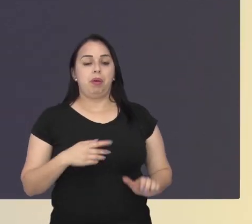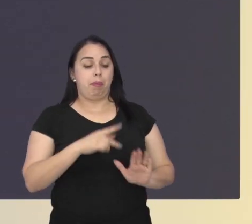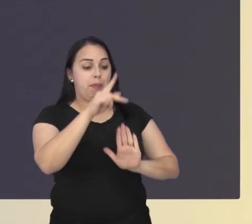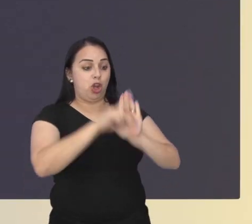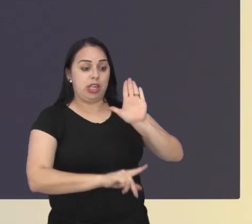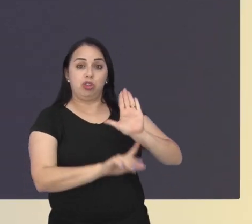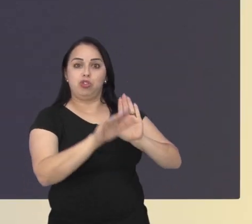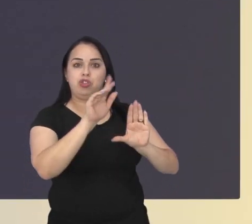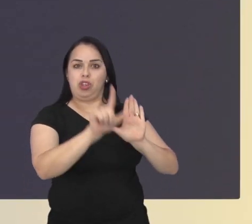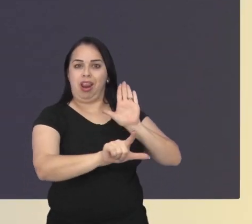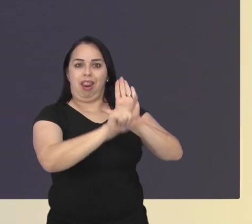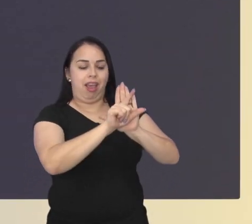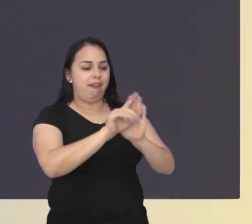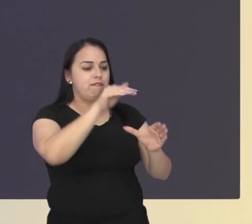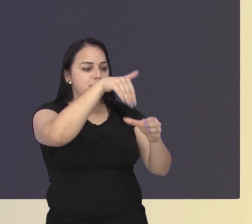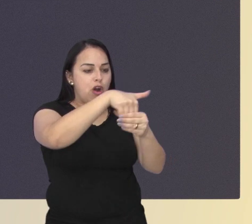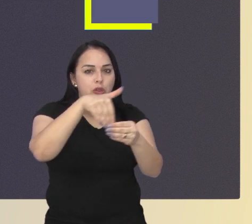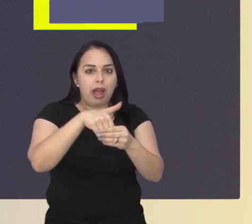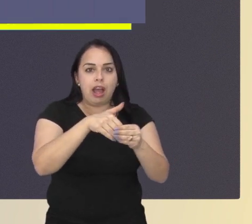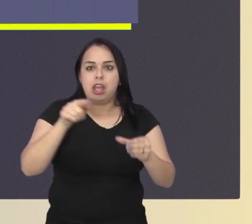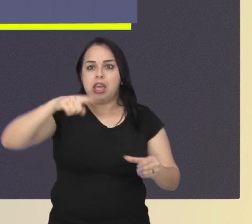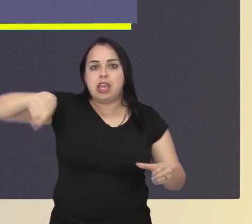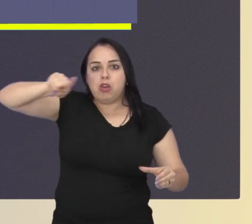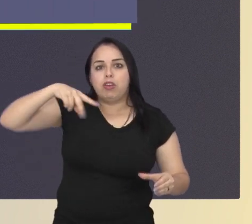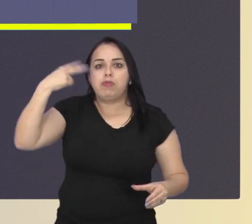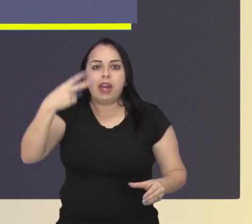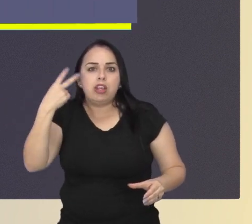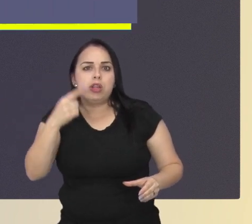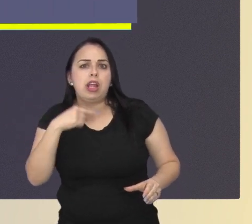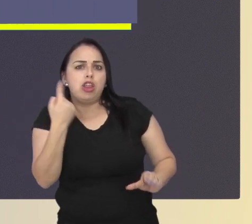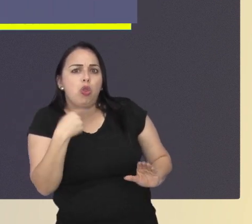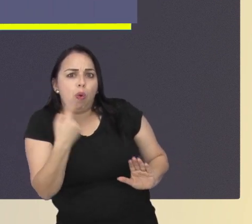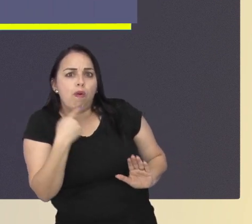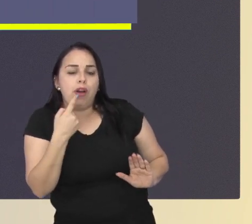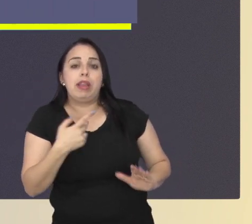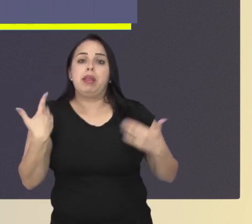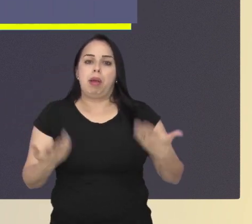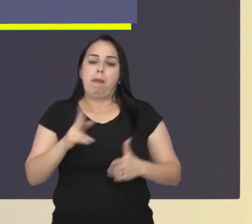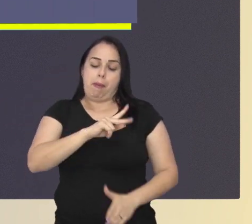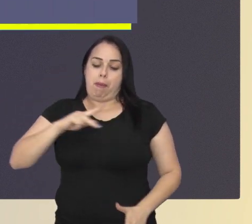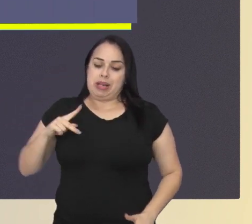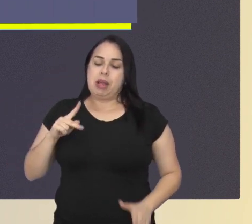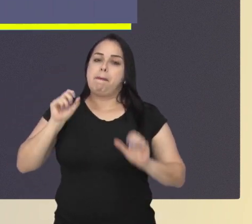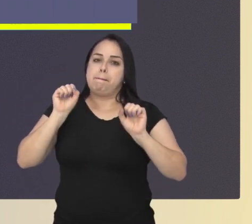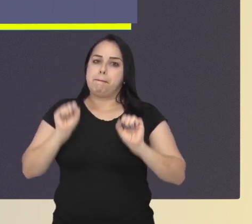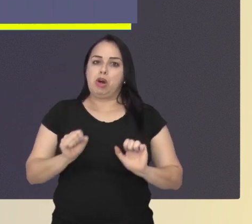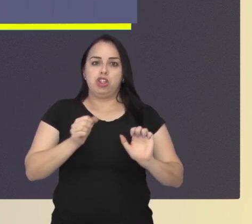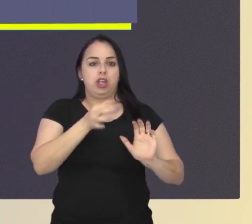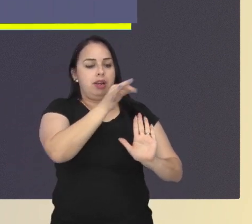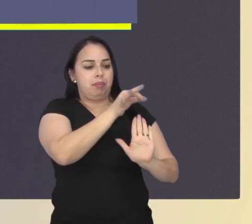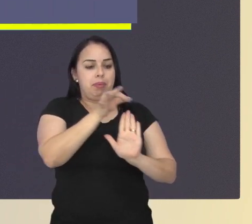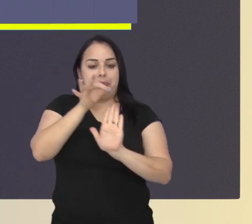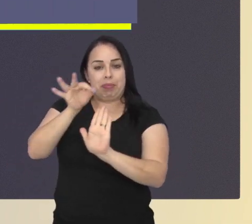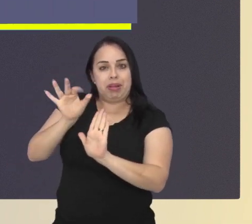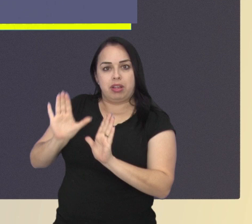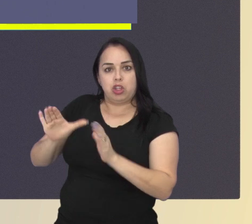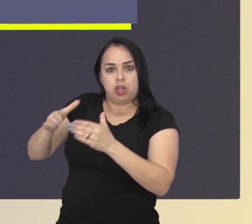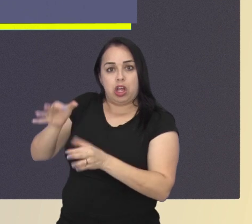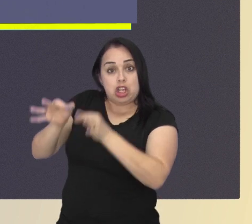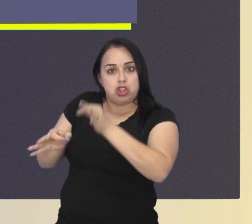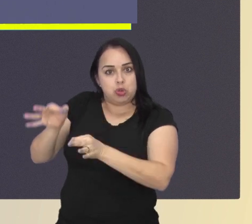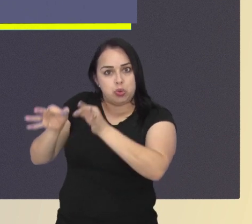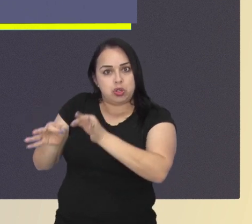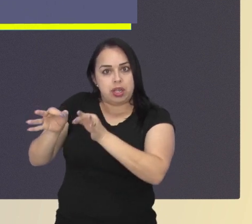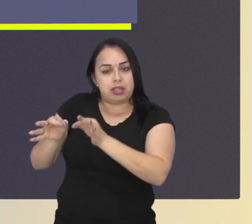Após a votação de um projeto de lei, caso ainda haja dúvidas sobre a matéria, o presidente pode encaminhar a proposta